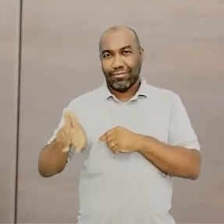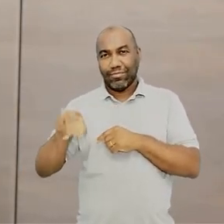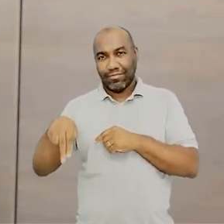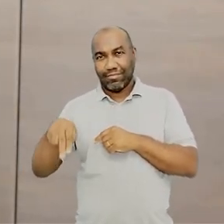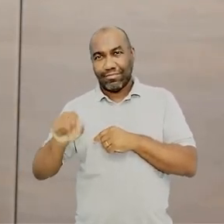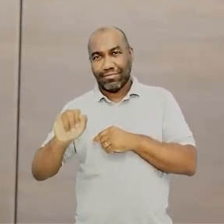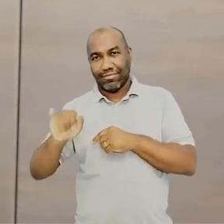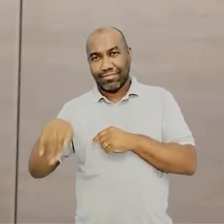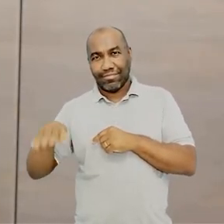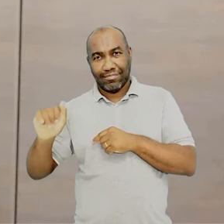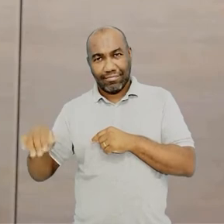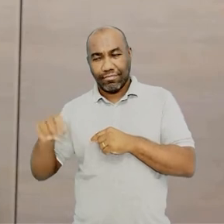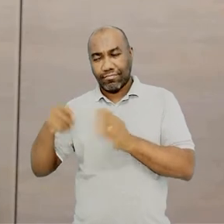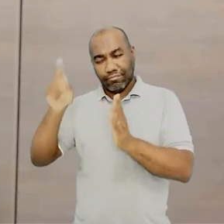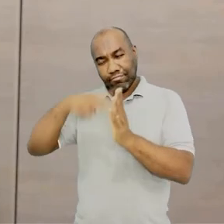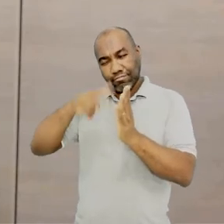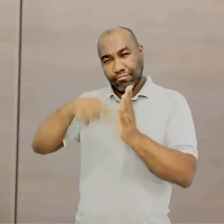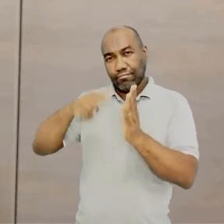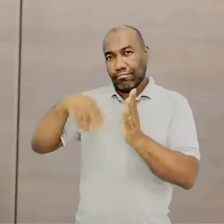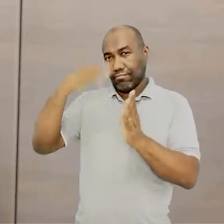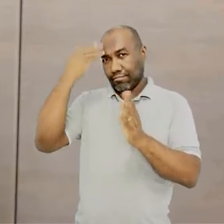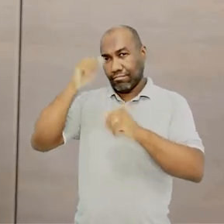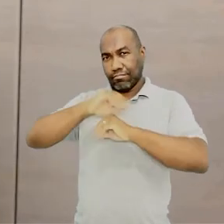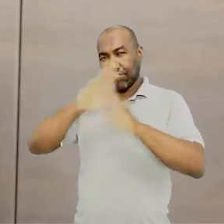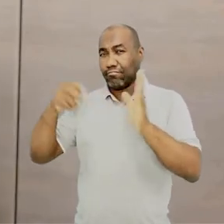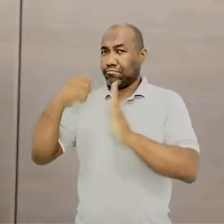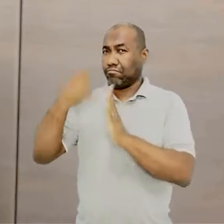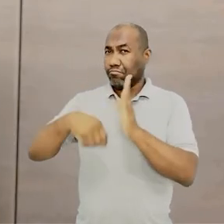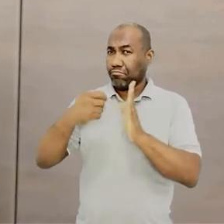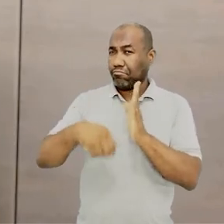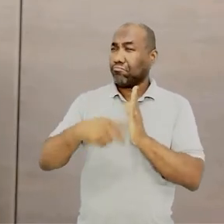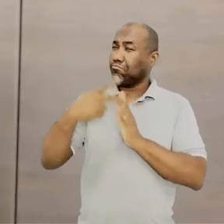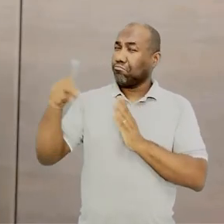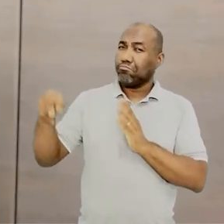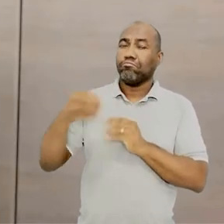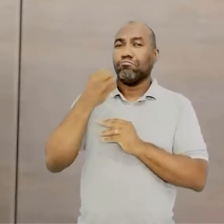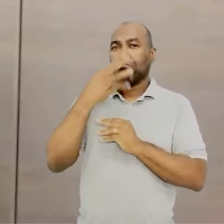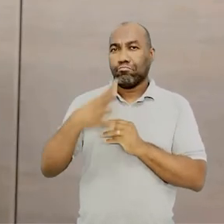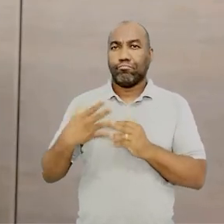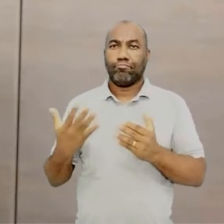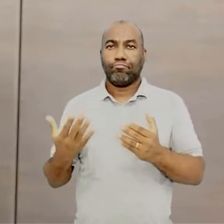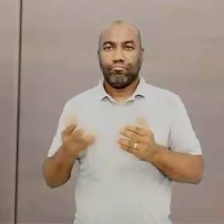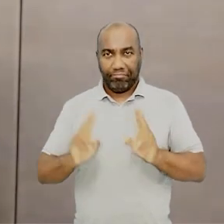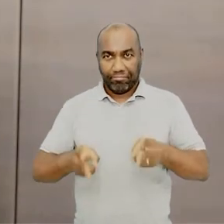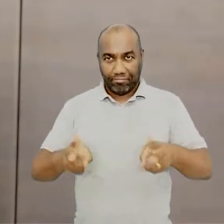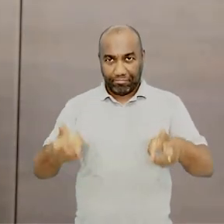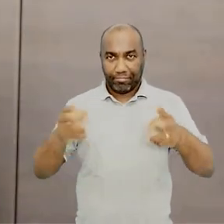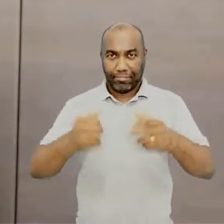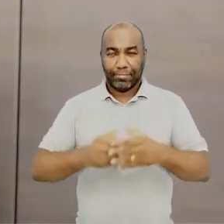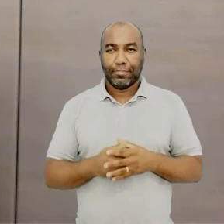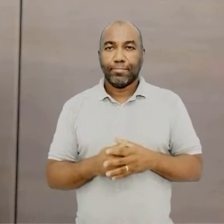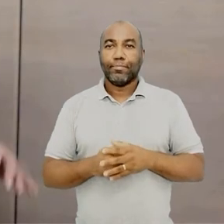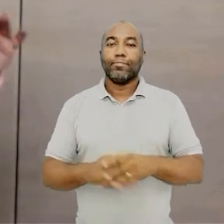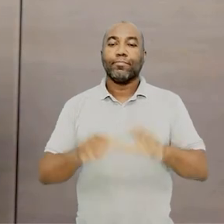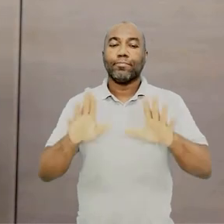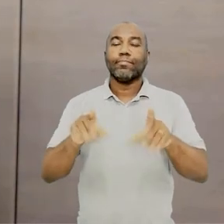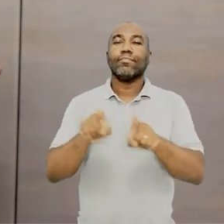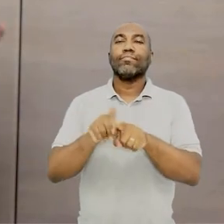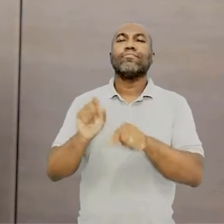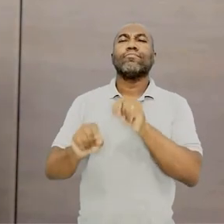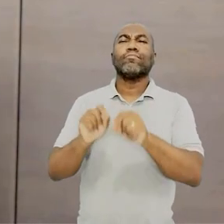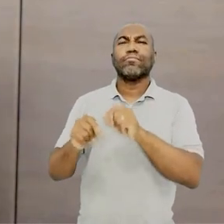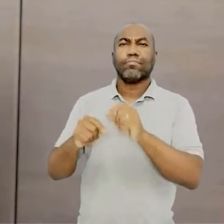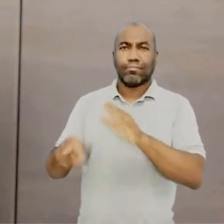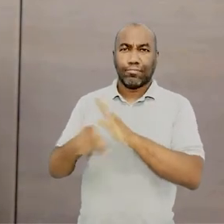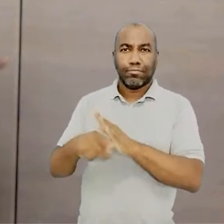ter um repertório riquíssimo. Marca e estuda um pouco mais sobre isso. Vamos adiante? Não posso deixar